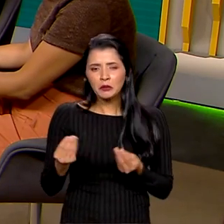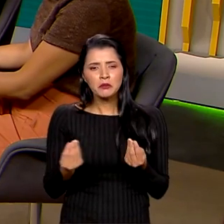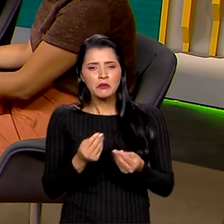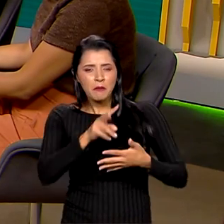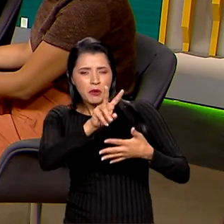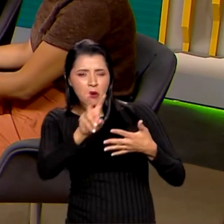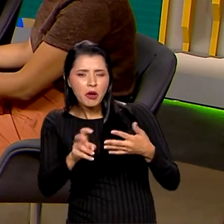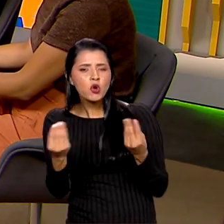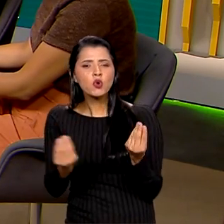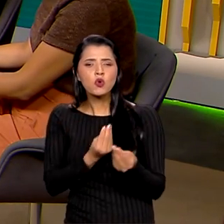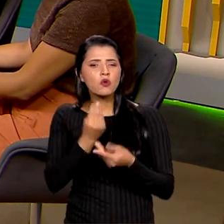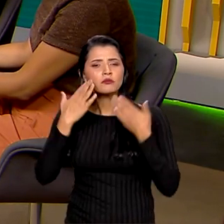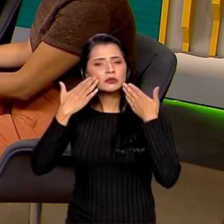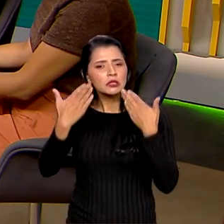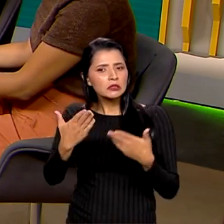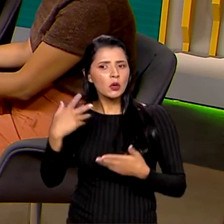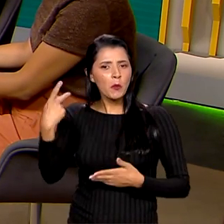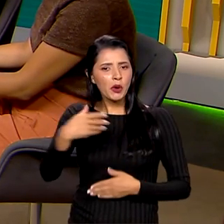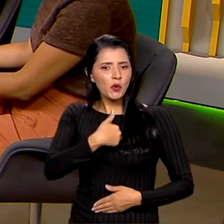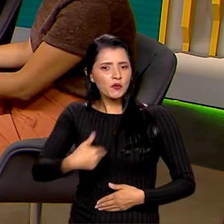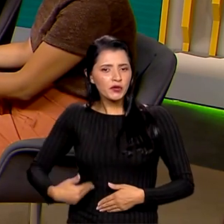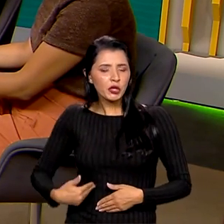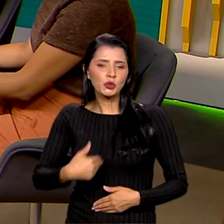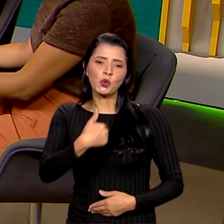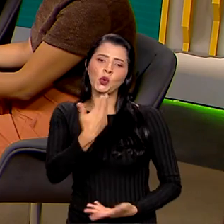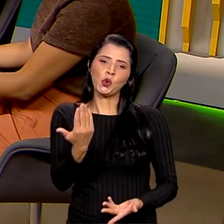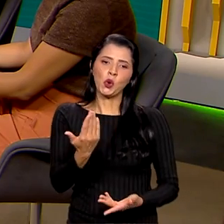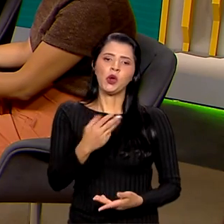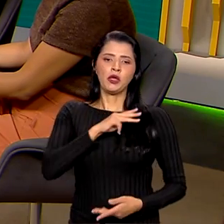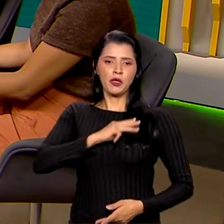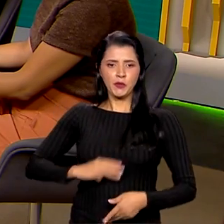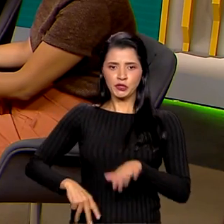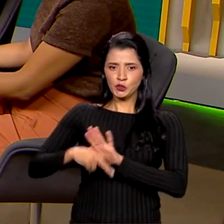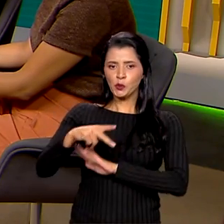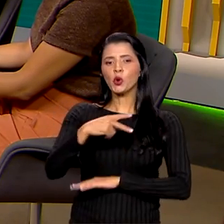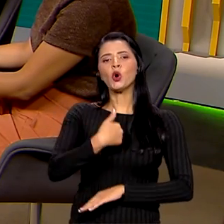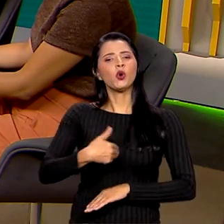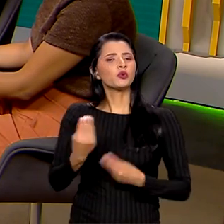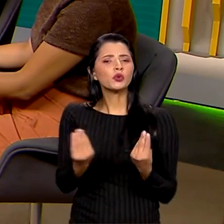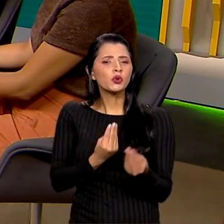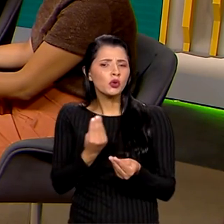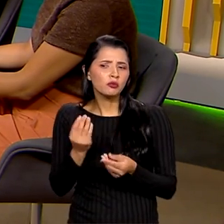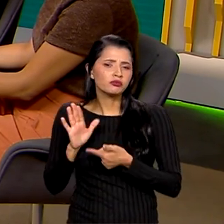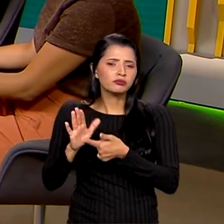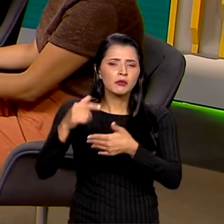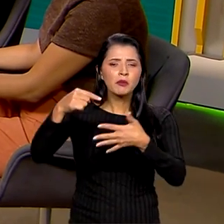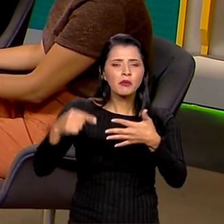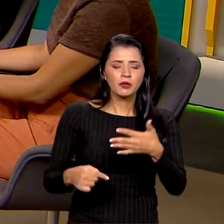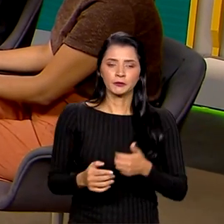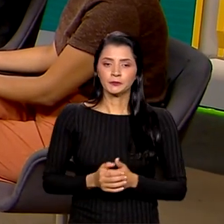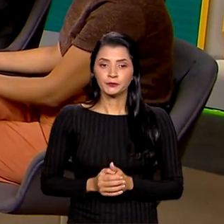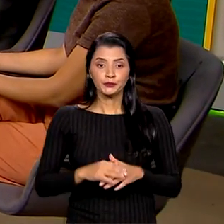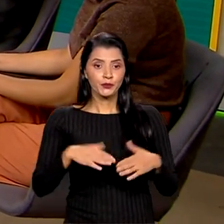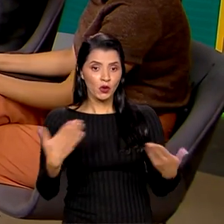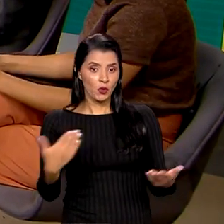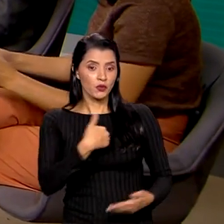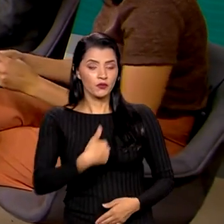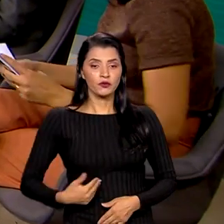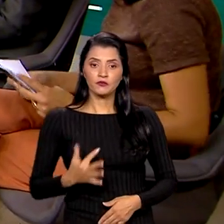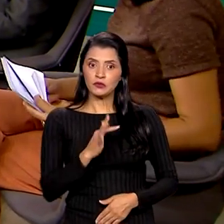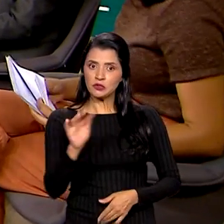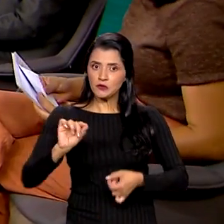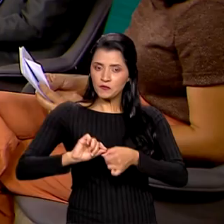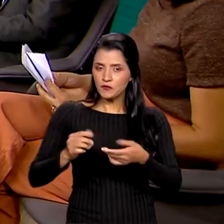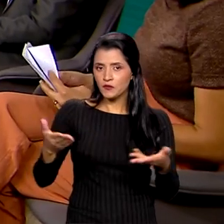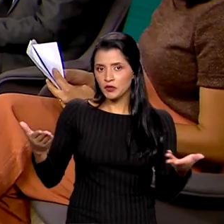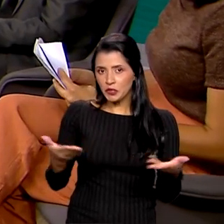apresentação disso aí para governadores e ministros do governo federal? Roberto, o governo federal fez agora nesse primeiro semestre, liderado pelo